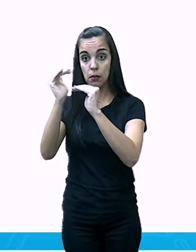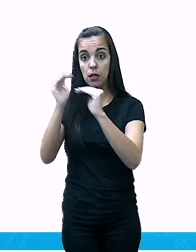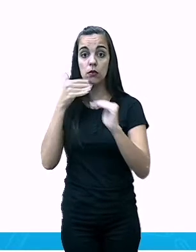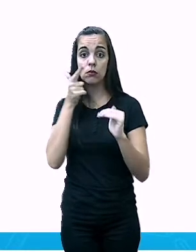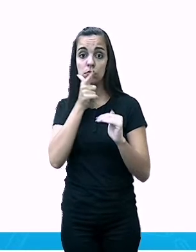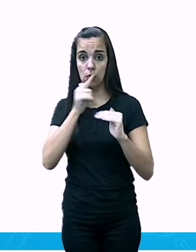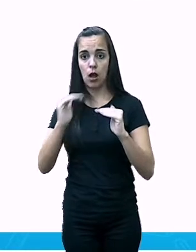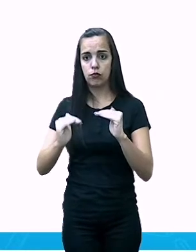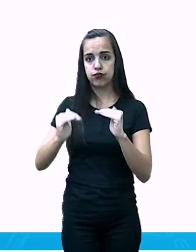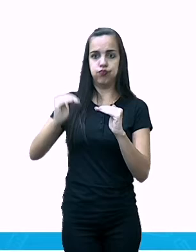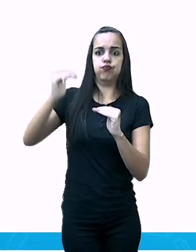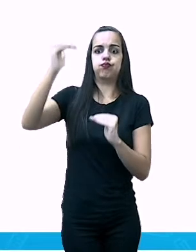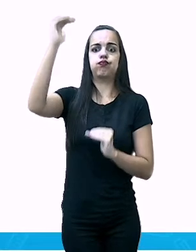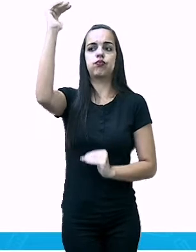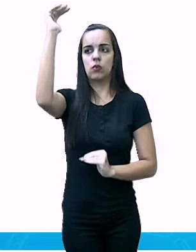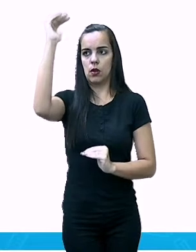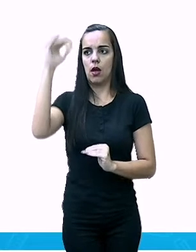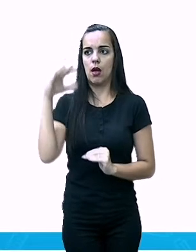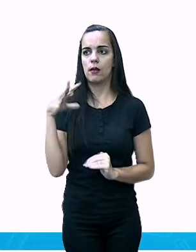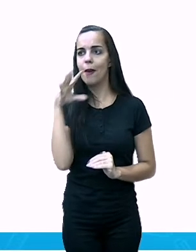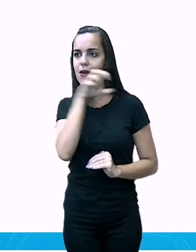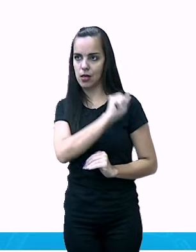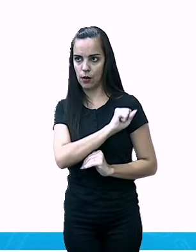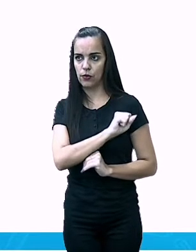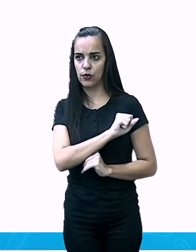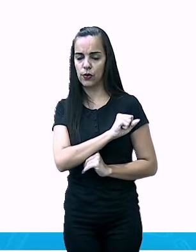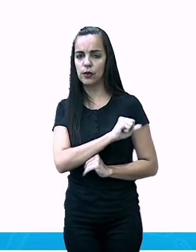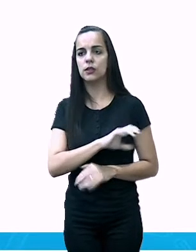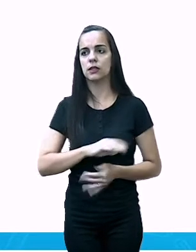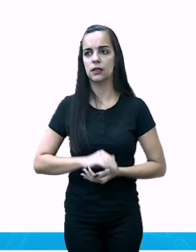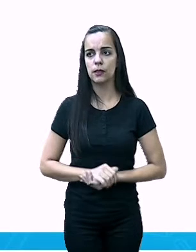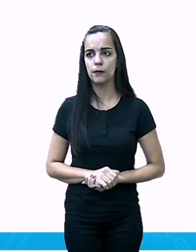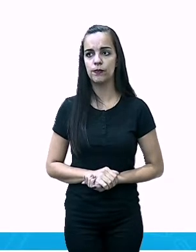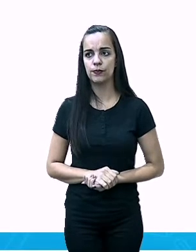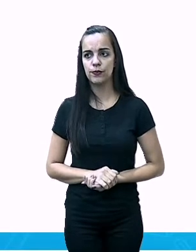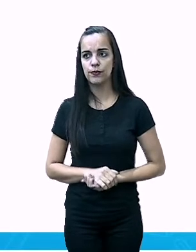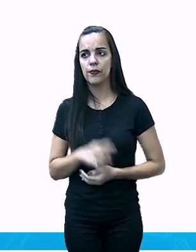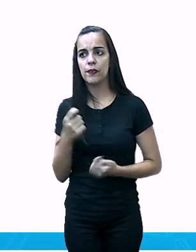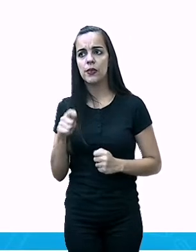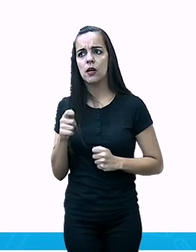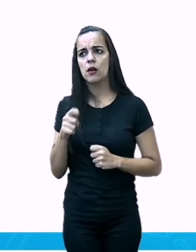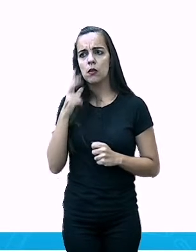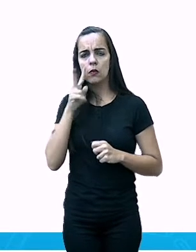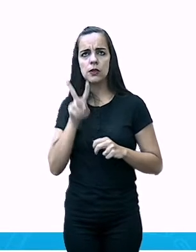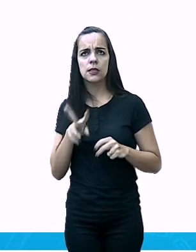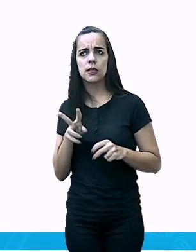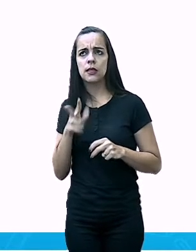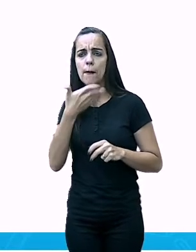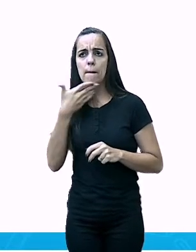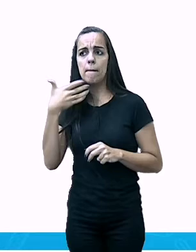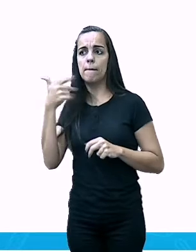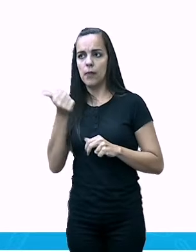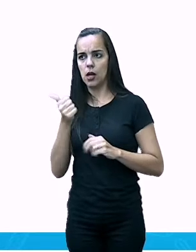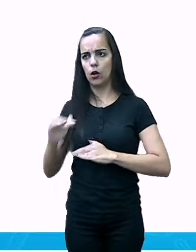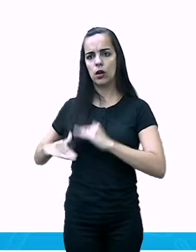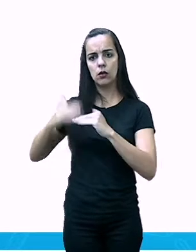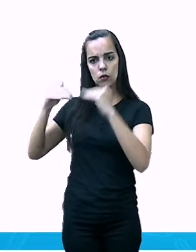Eliane, tem lugar que o crescimento é negativo? Você pode estar se perguntando assim.